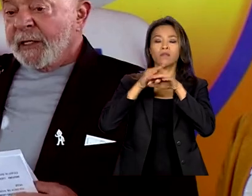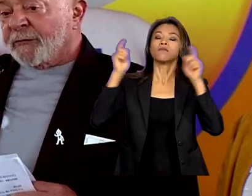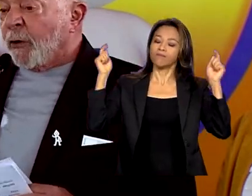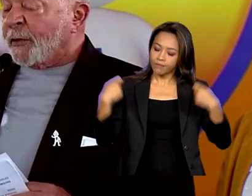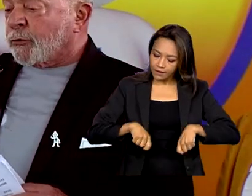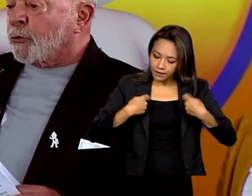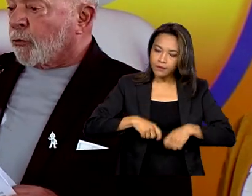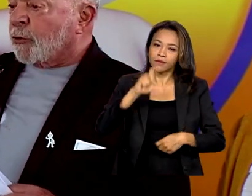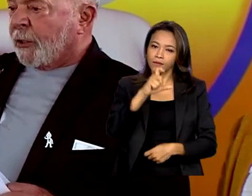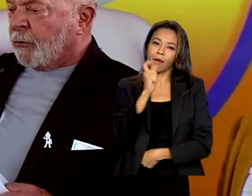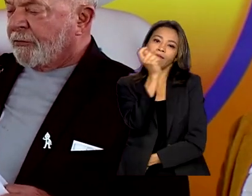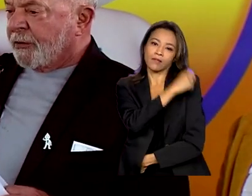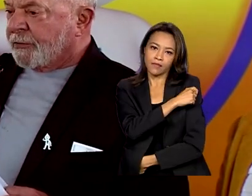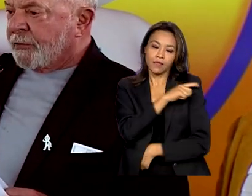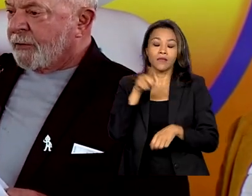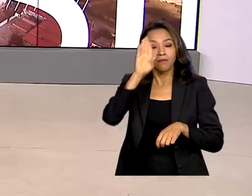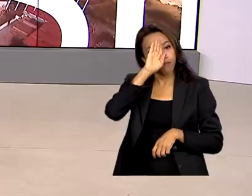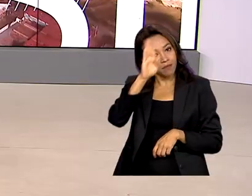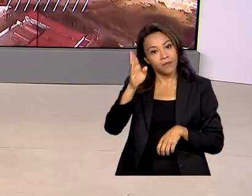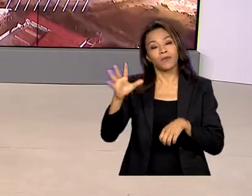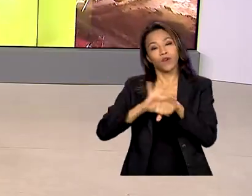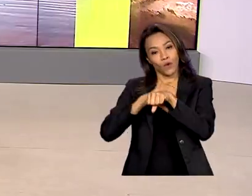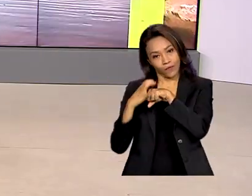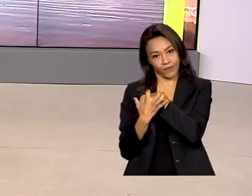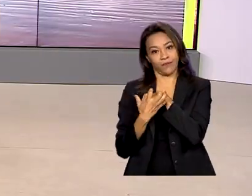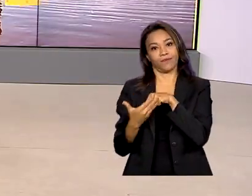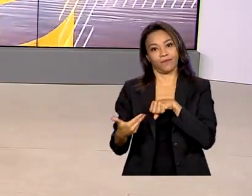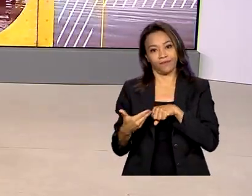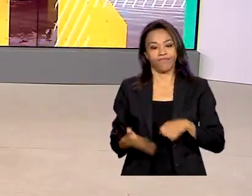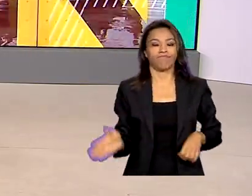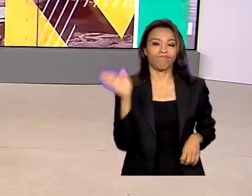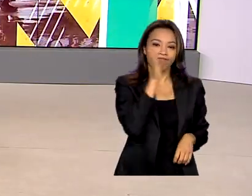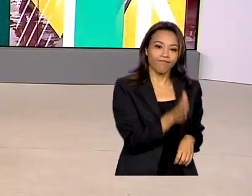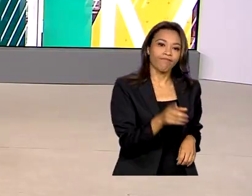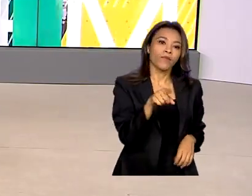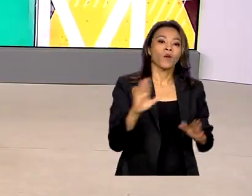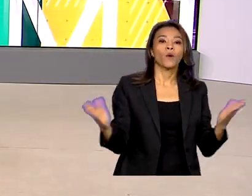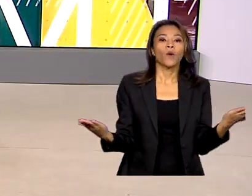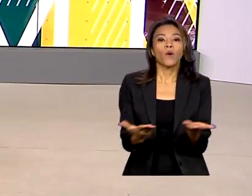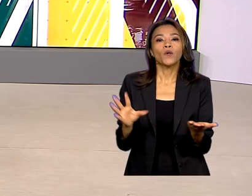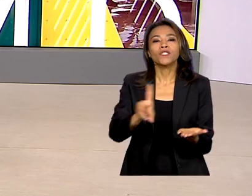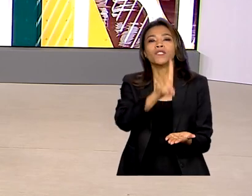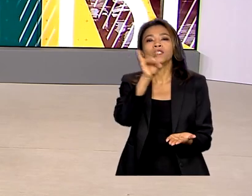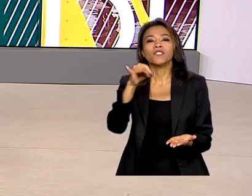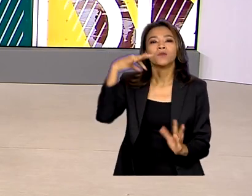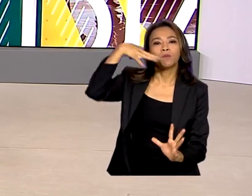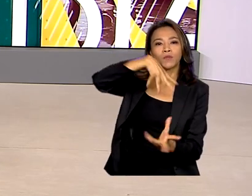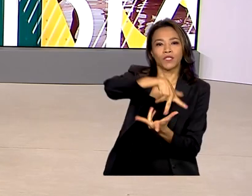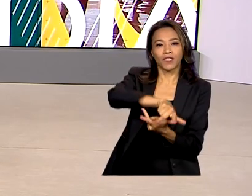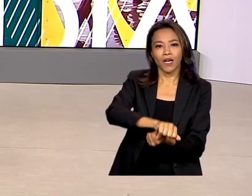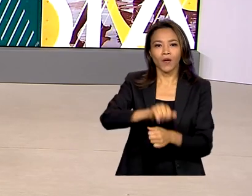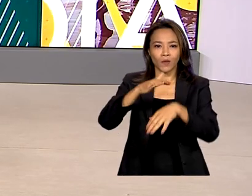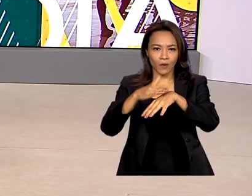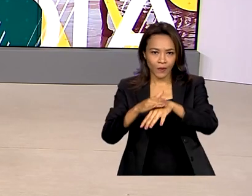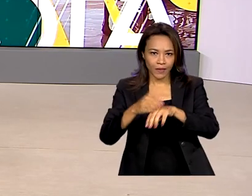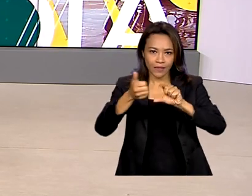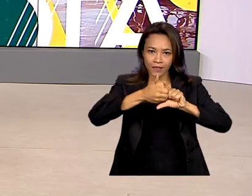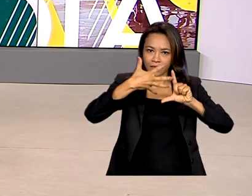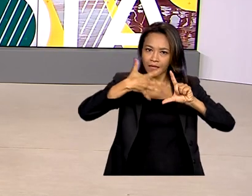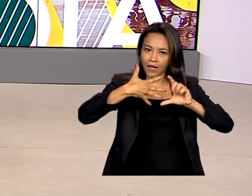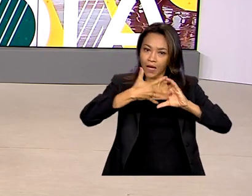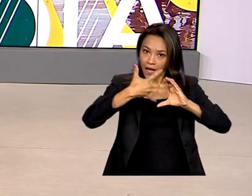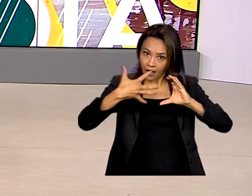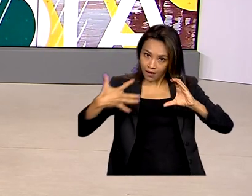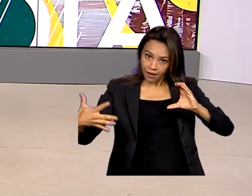E, sobretudo, contra a Covid. E hoje é dia mundial das doenças raras. E o governo quer ampliar o